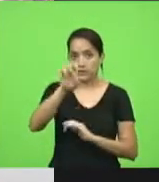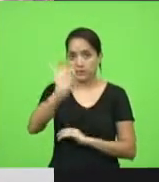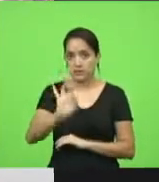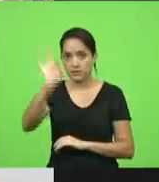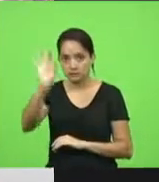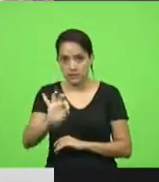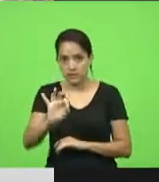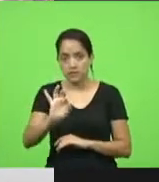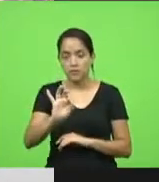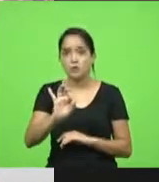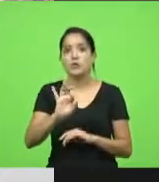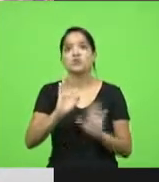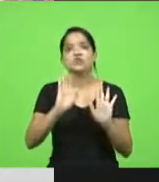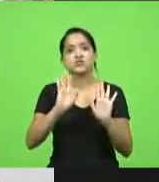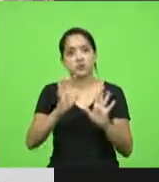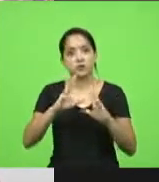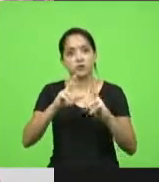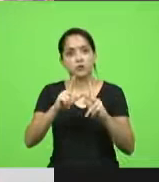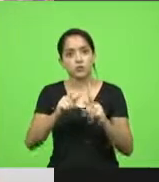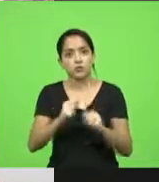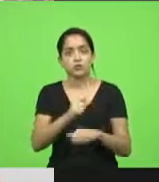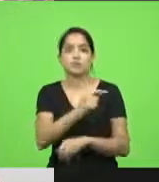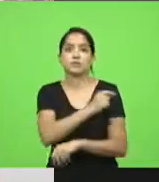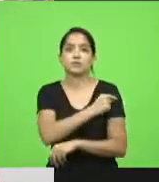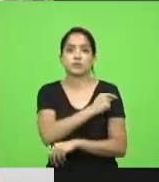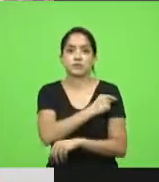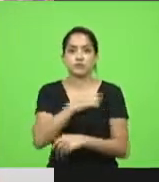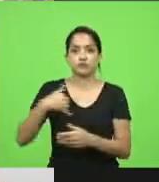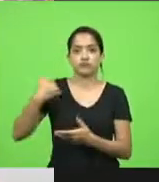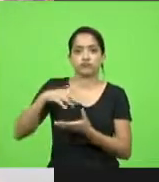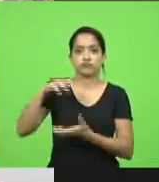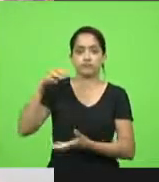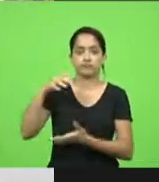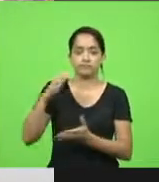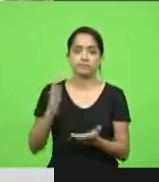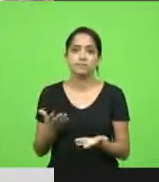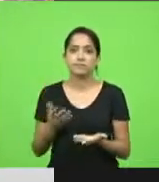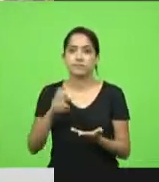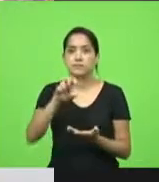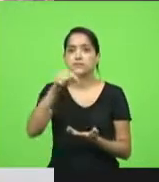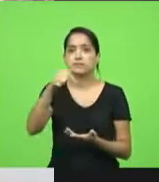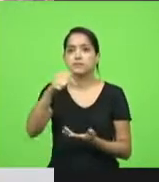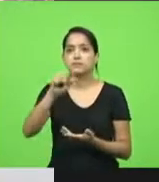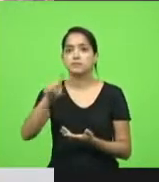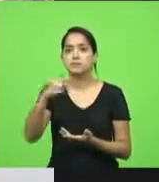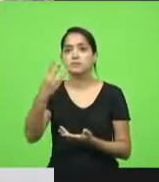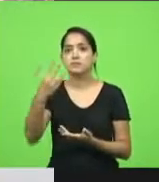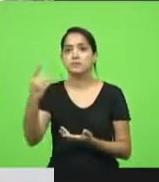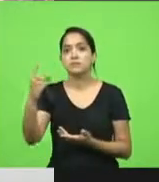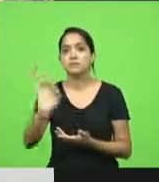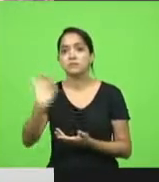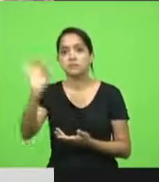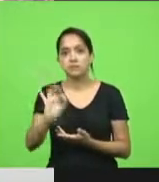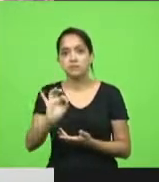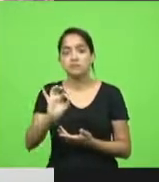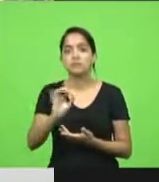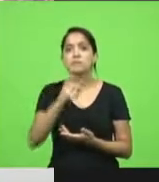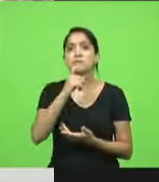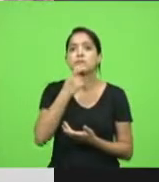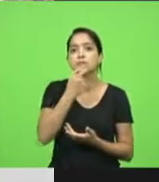Israel já foram todos vacinados. Depois vem em virados árabes, com 57,31, Reino Unido, 27